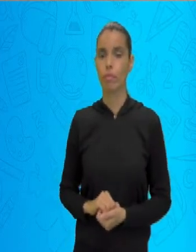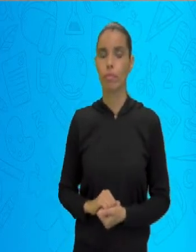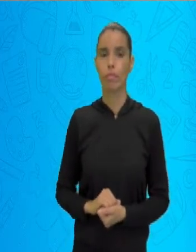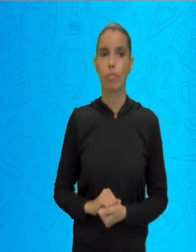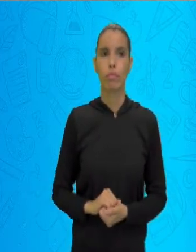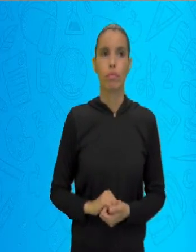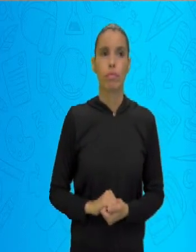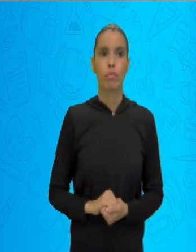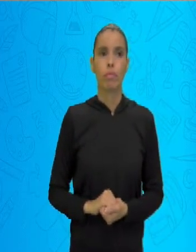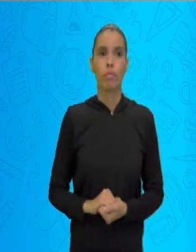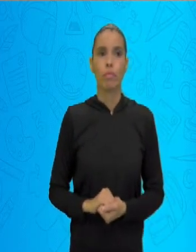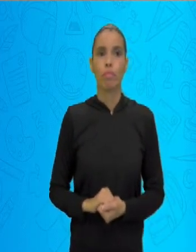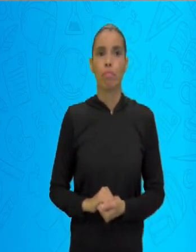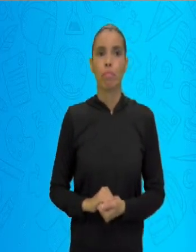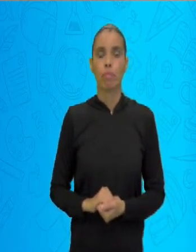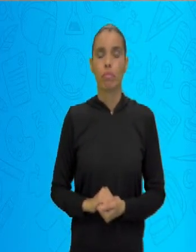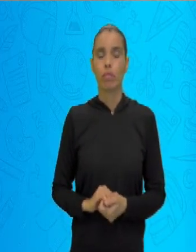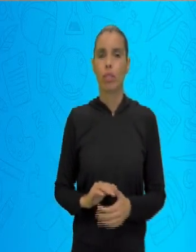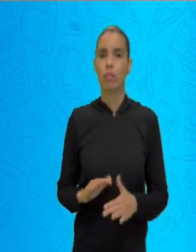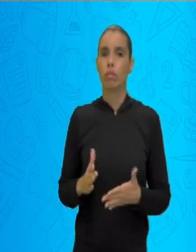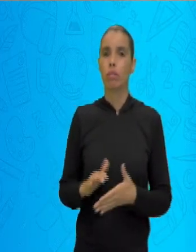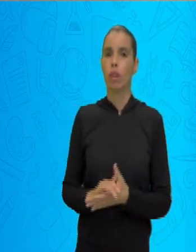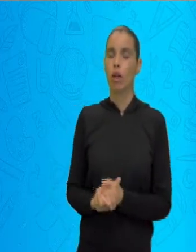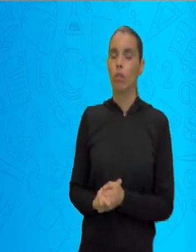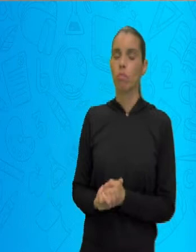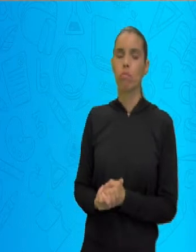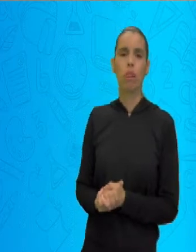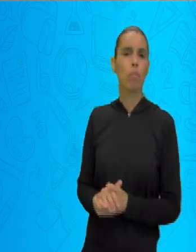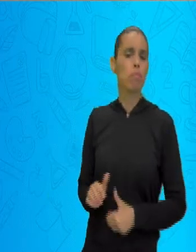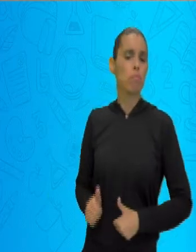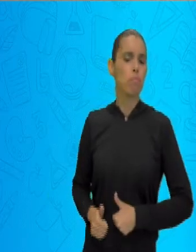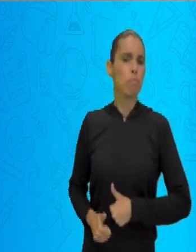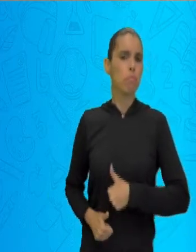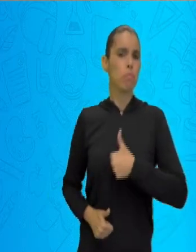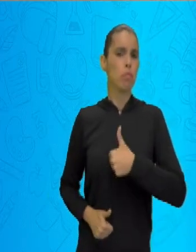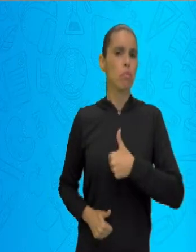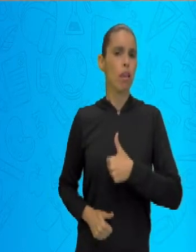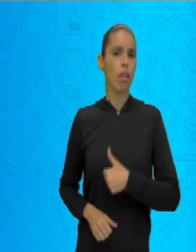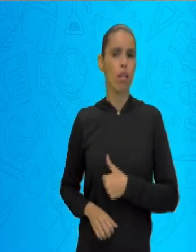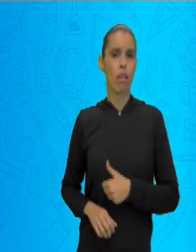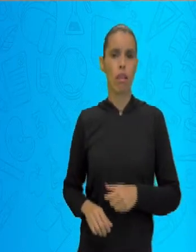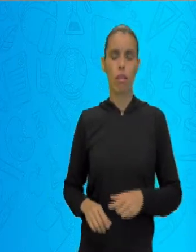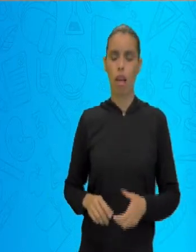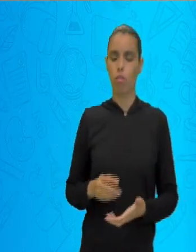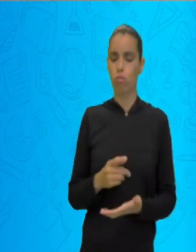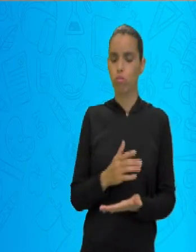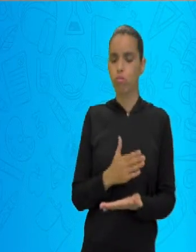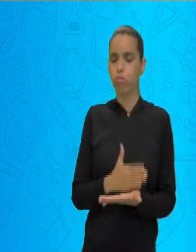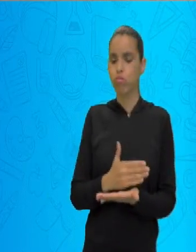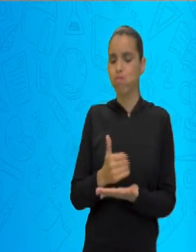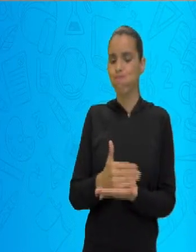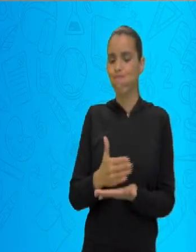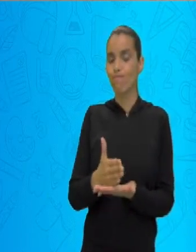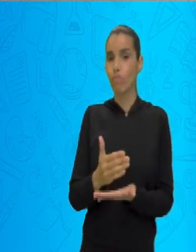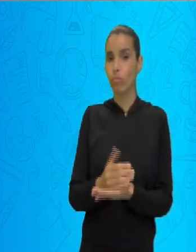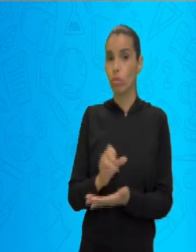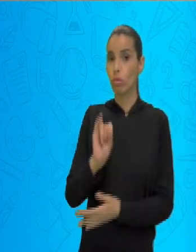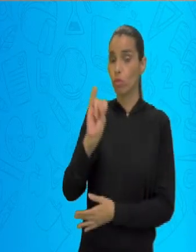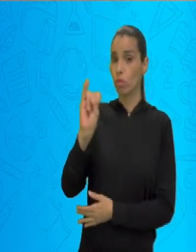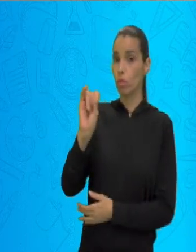E a primeira divisão que o IBGE fez tem uma